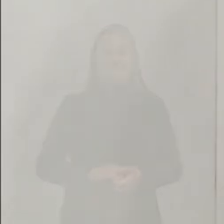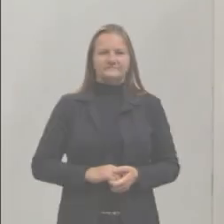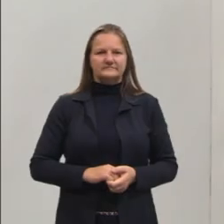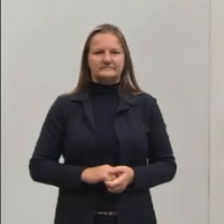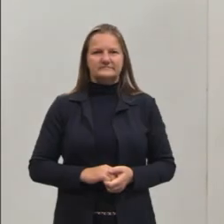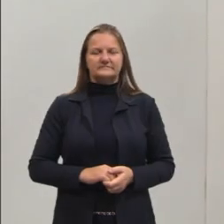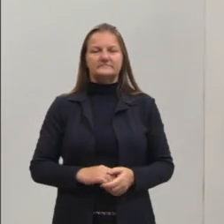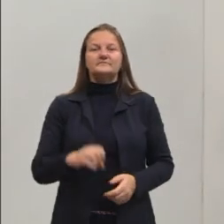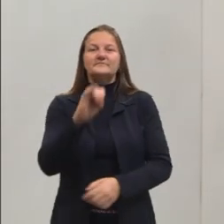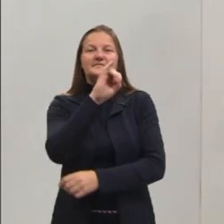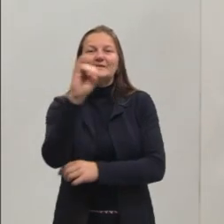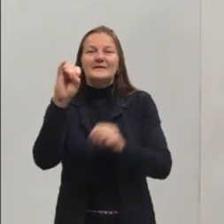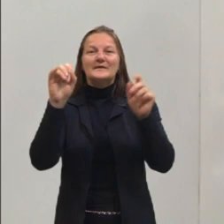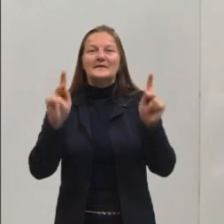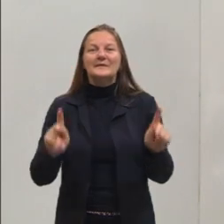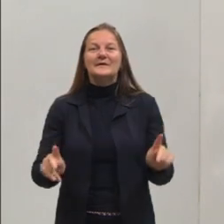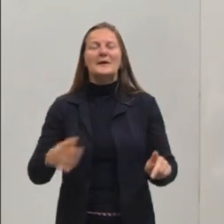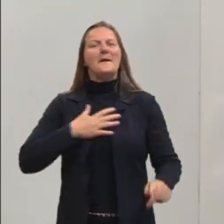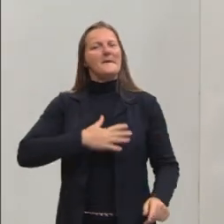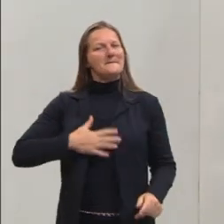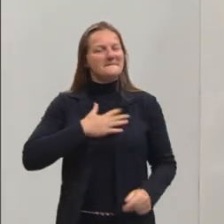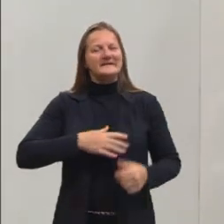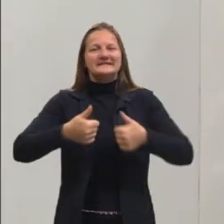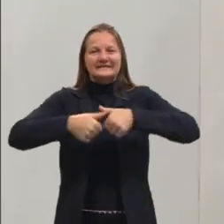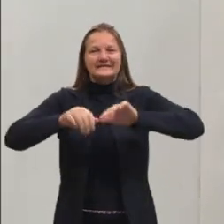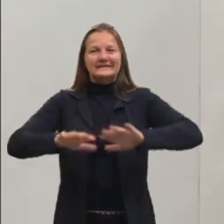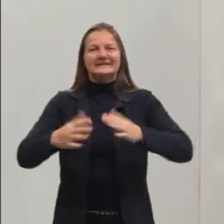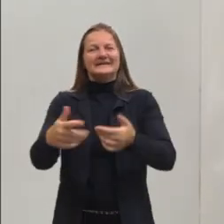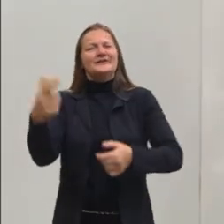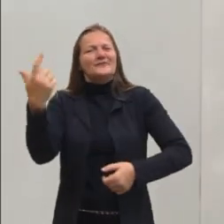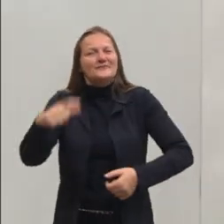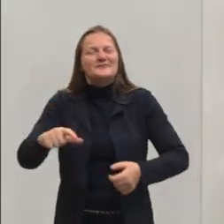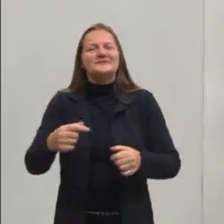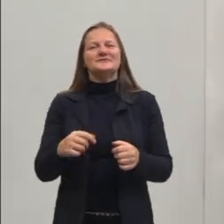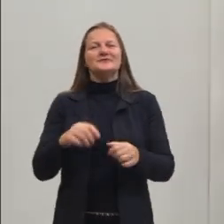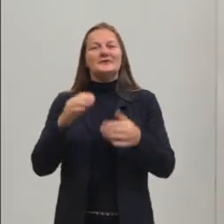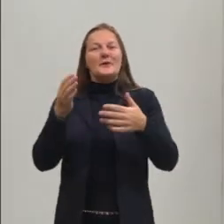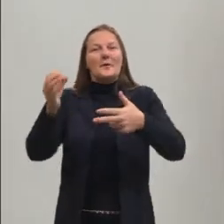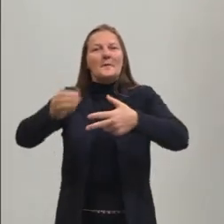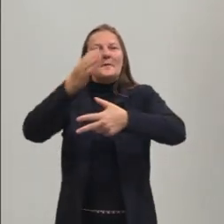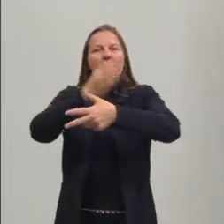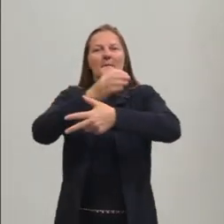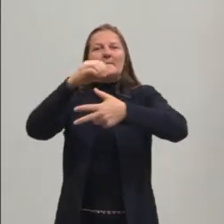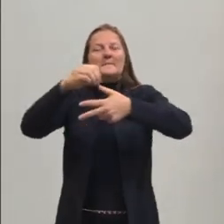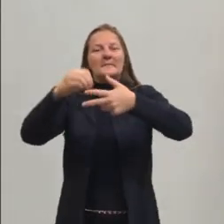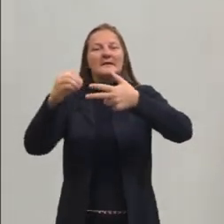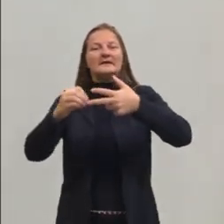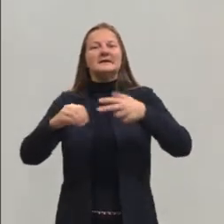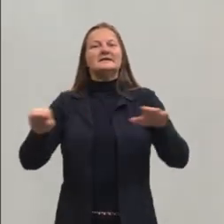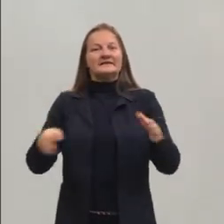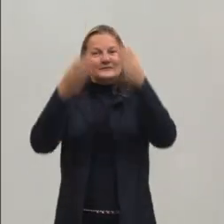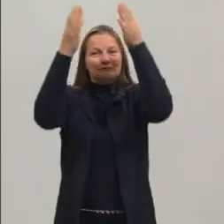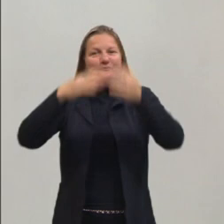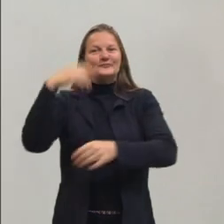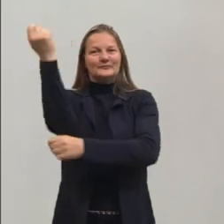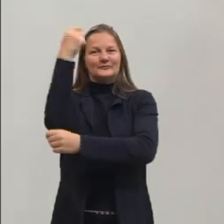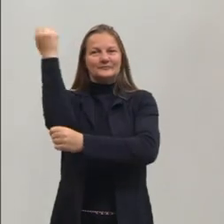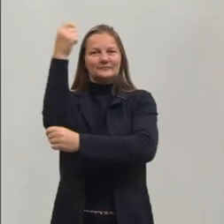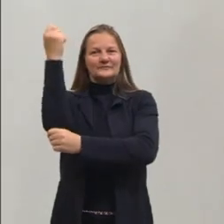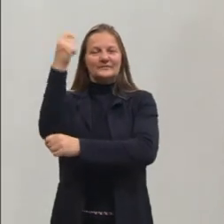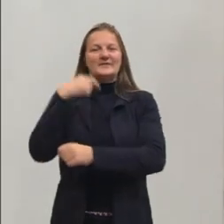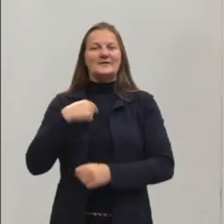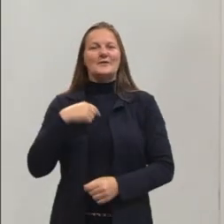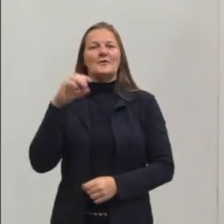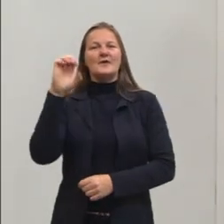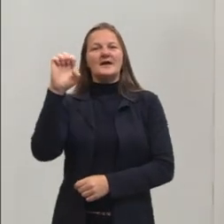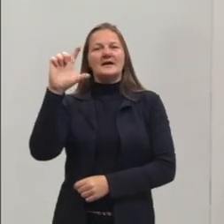Olá pessoal, é prazer estar com vocês novamente aqui no programa Pré-Enem da Seduc-RS. Eu me chamo